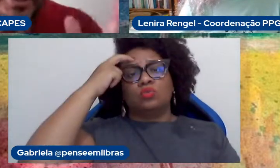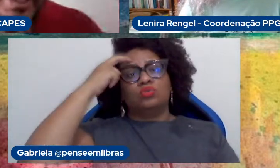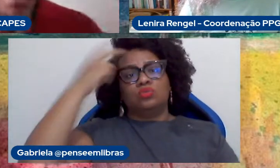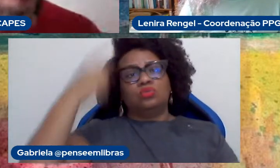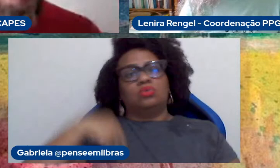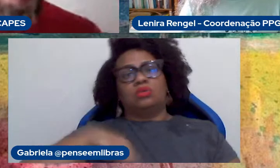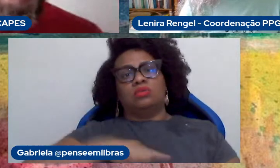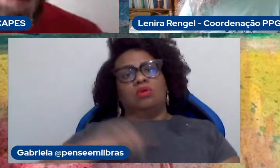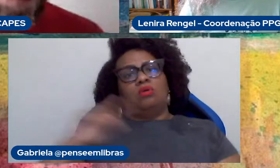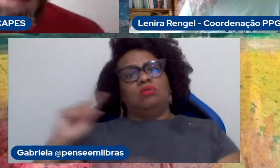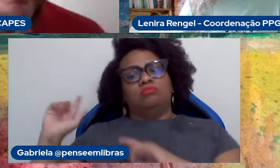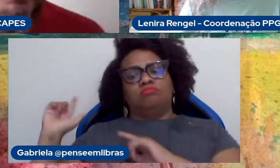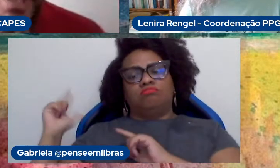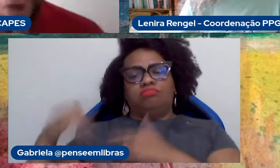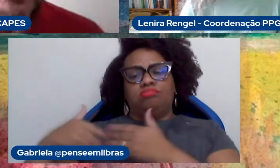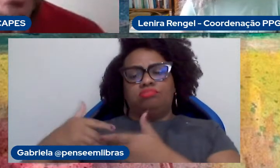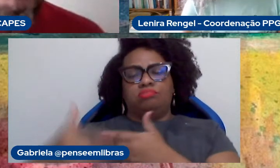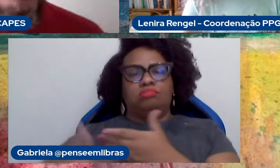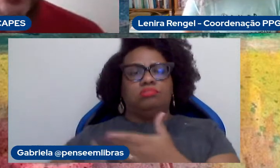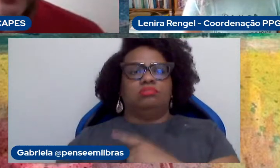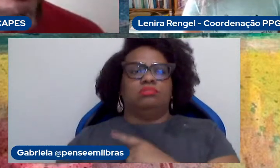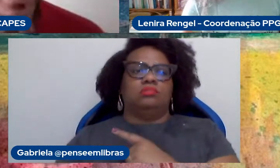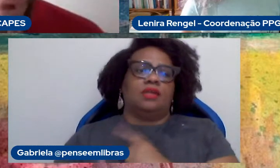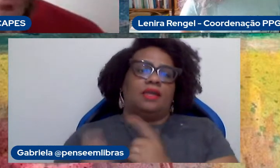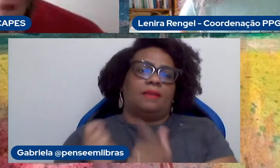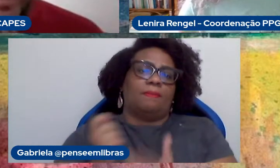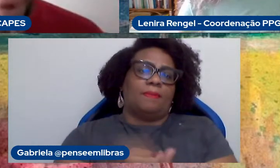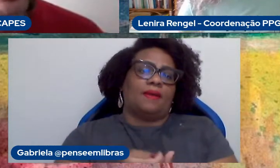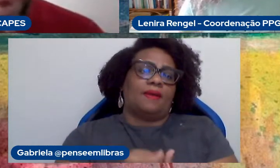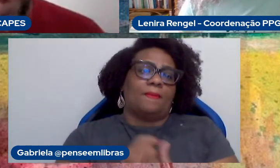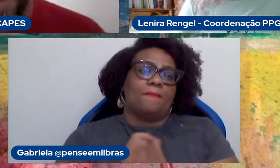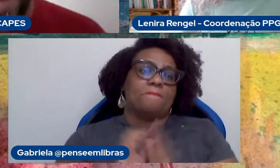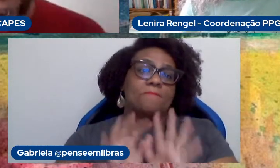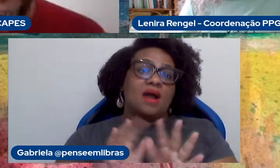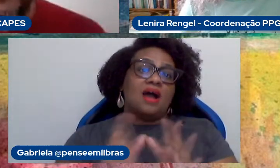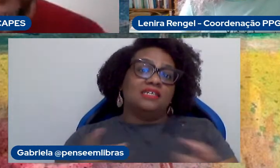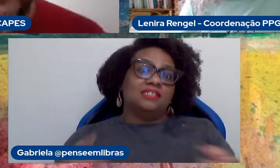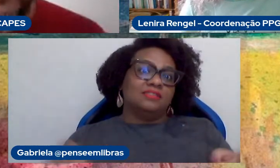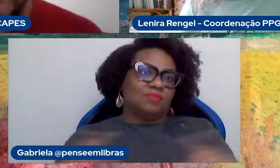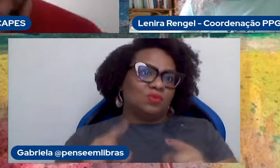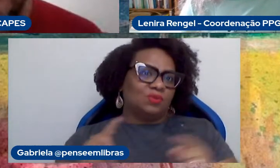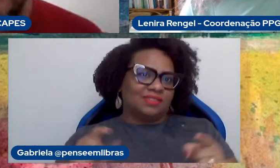que apaga o corpo, mas em música isso é extrema.